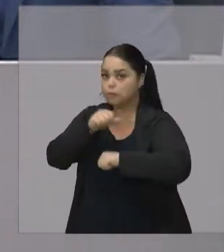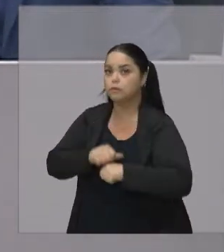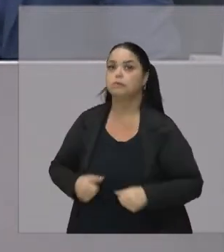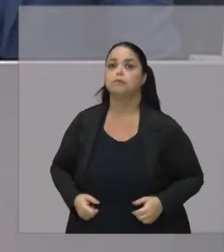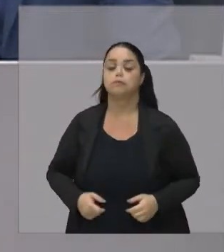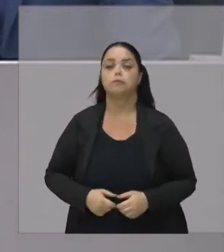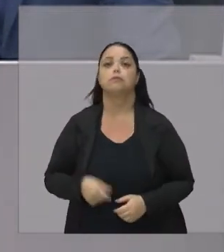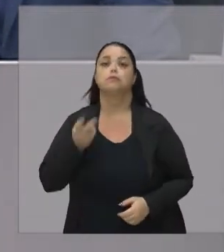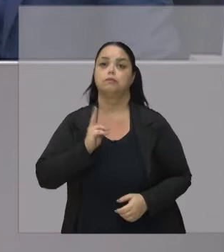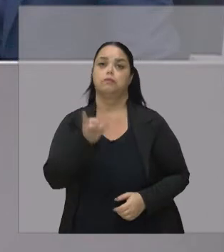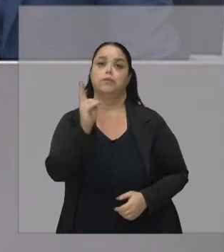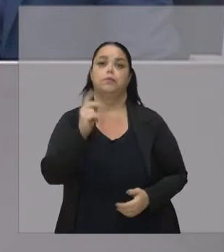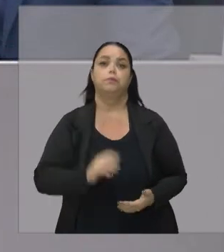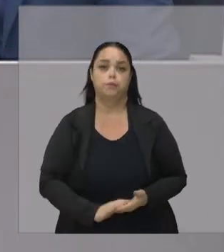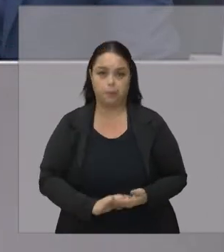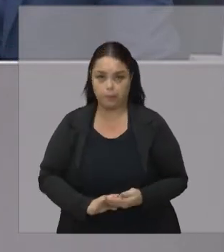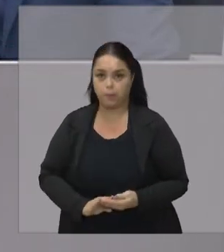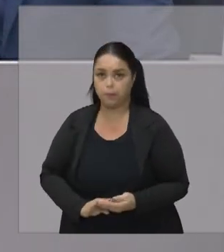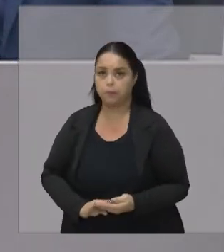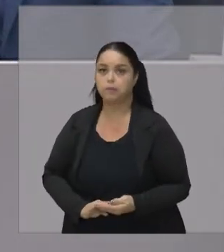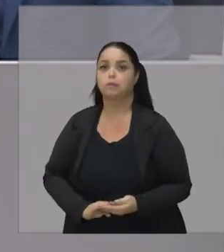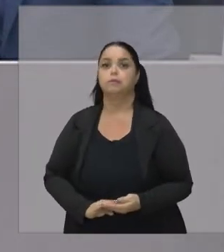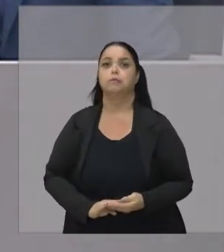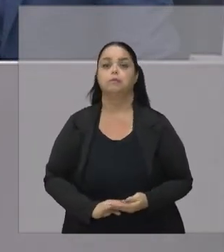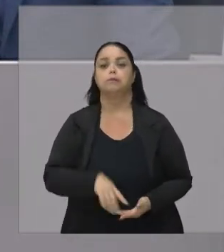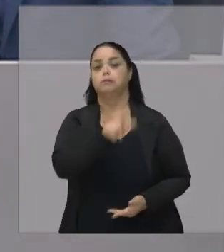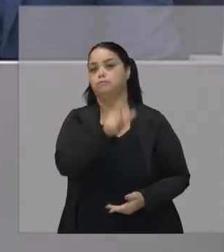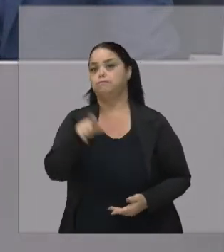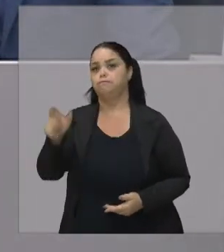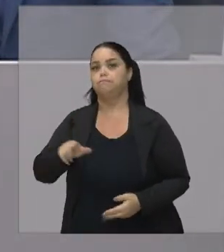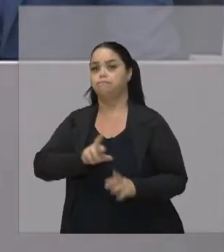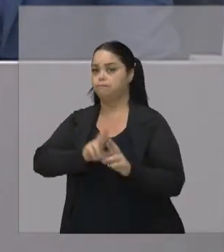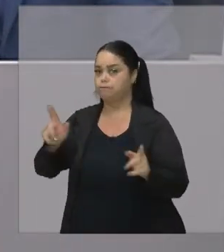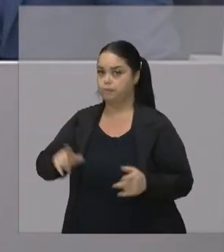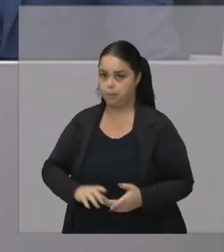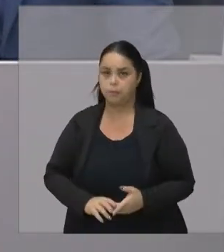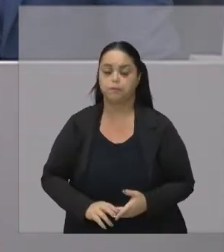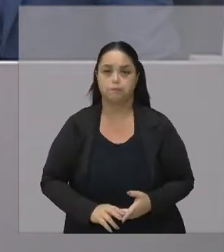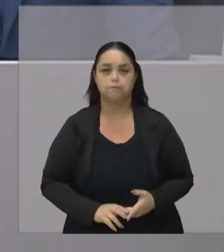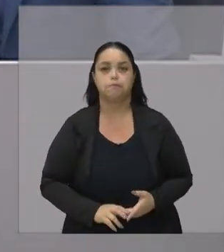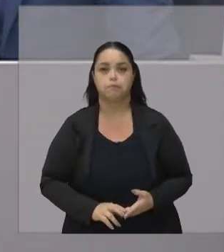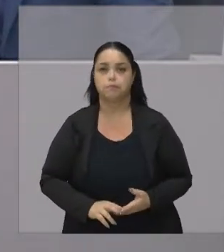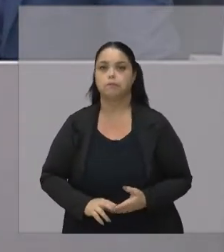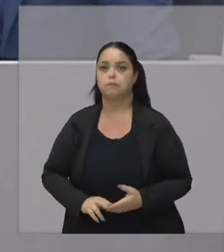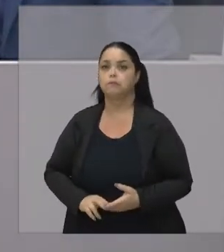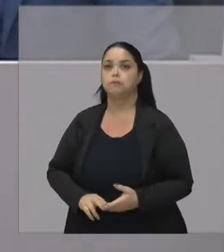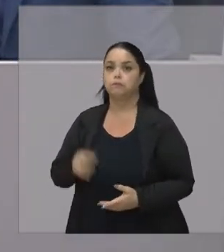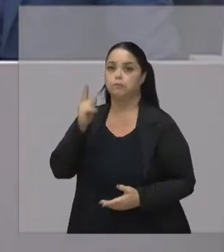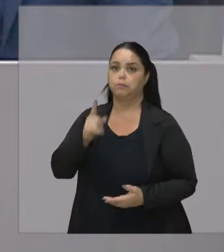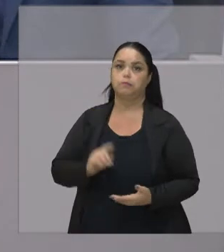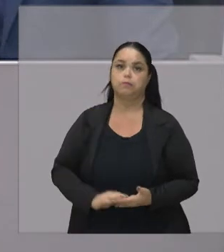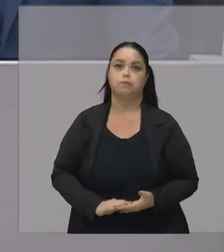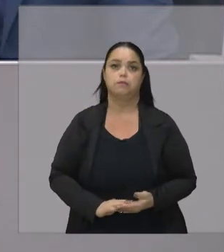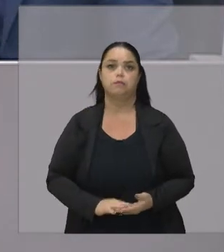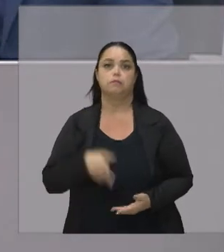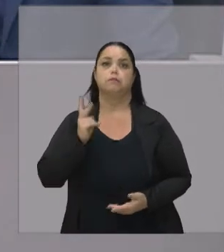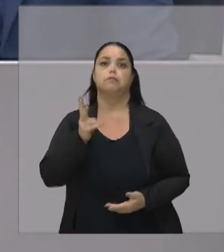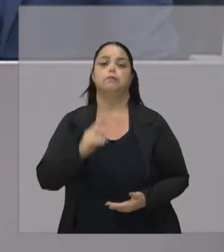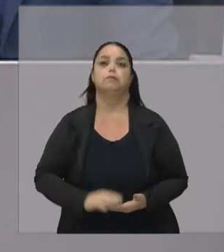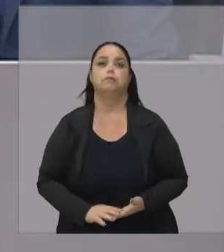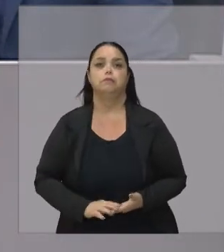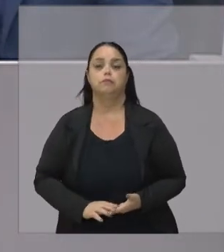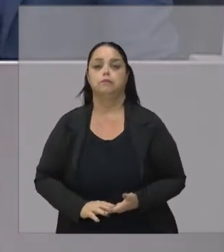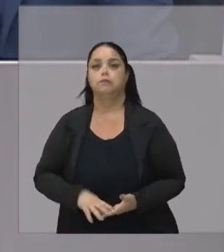tornou E continuará Fazendo pessoas Diferentes Diferentes Você Continuará